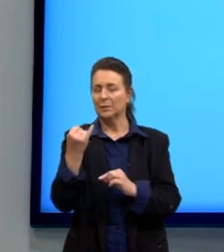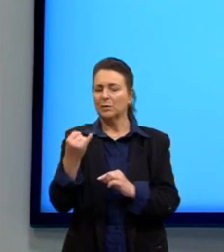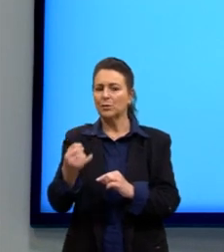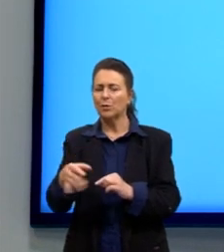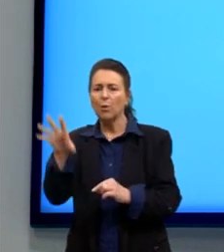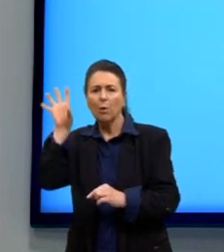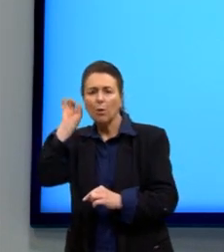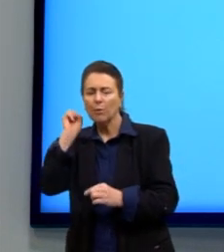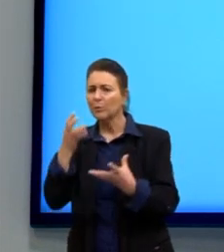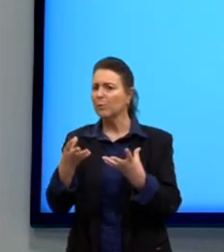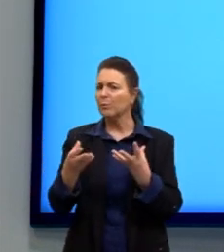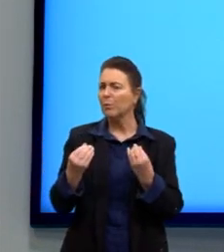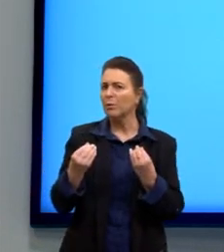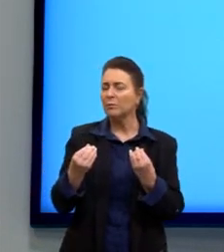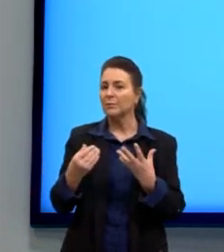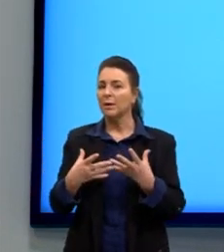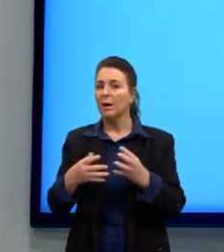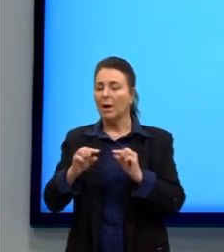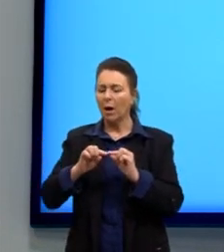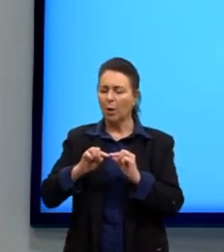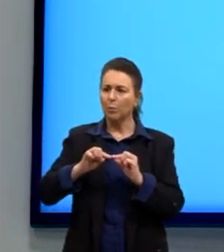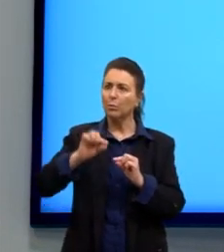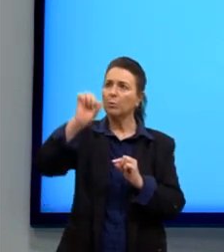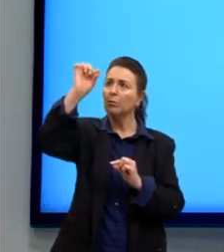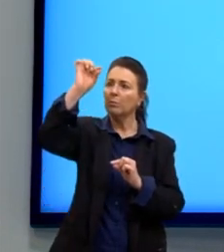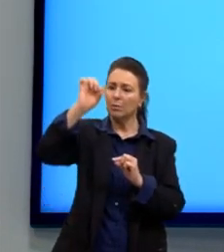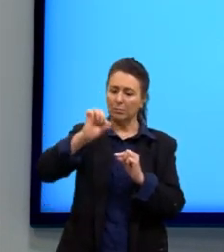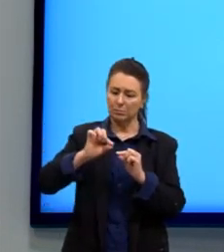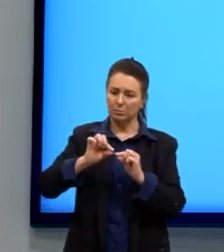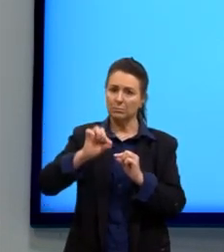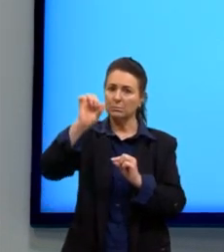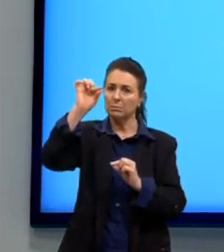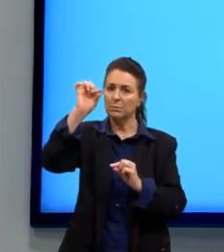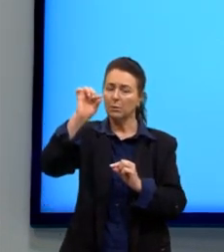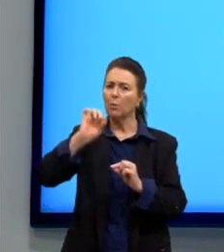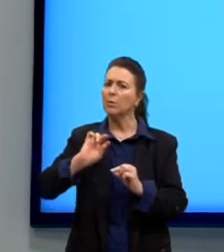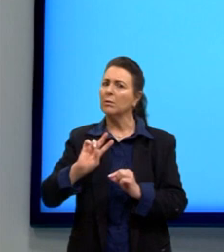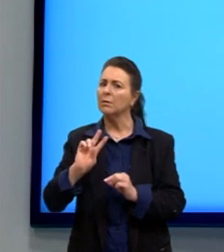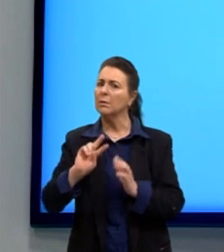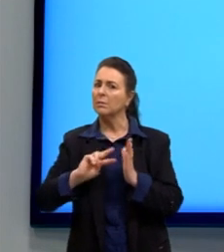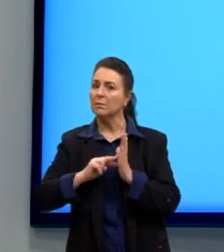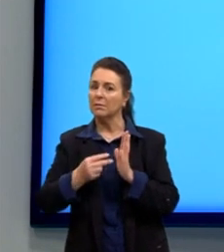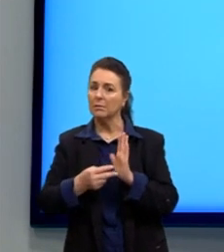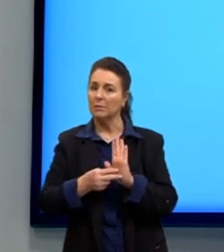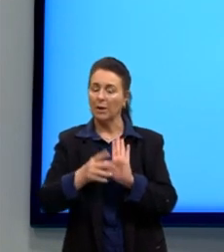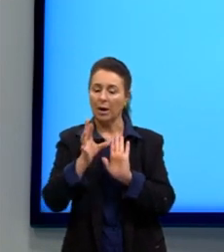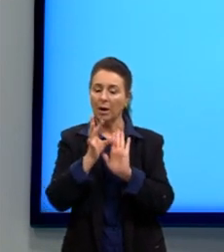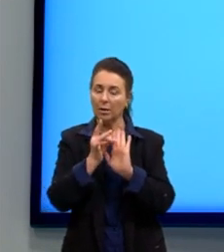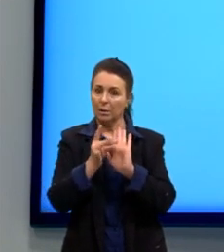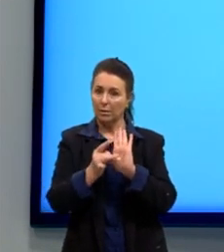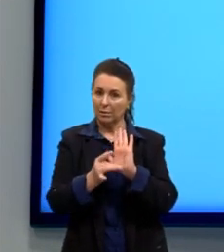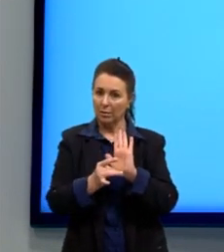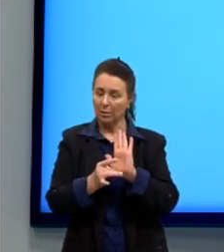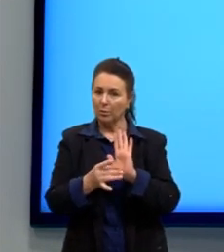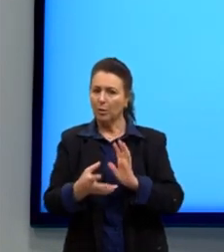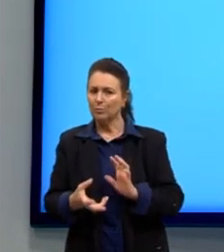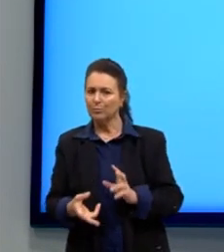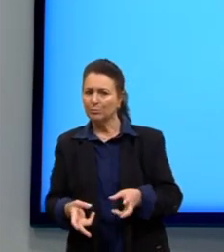muito falar, né, a altura. que significa altura? Então, é uma descrição da nossa impressão